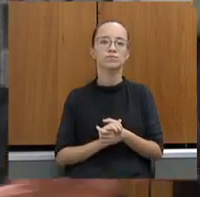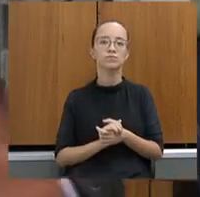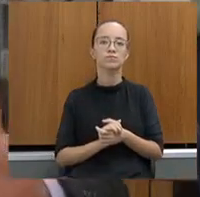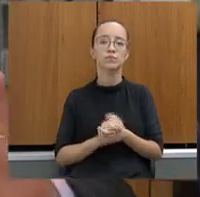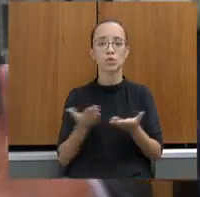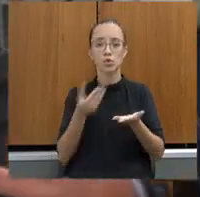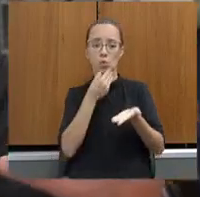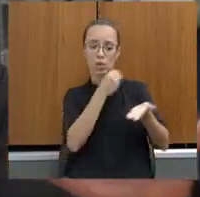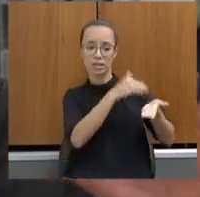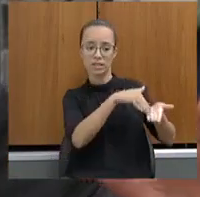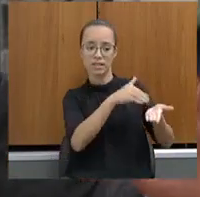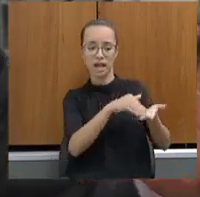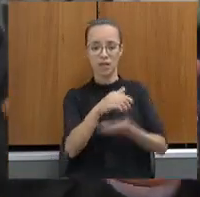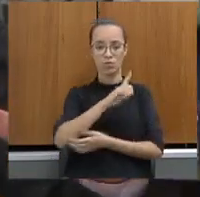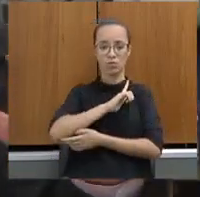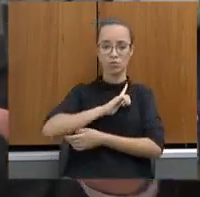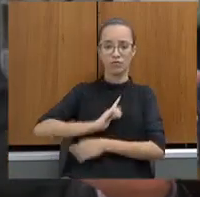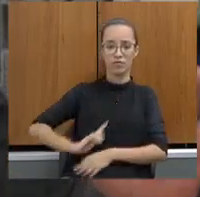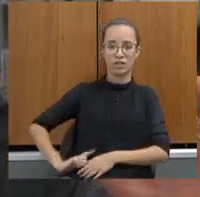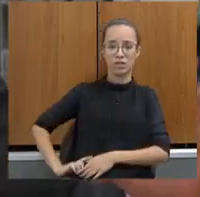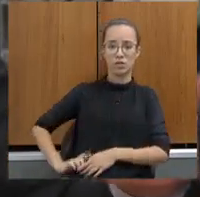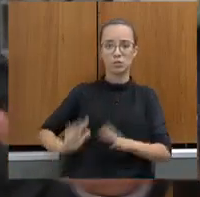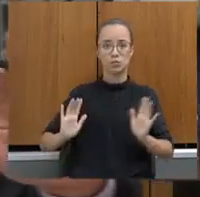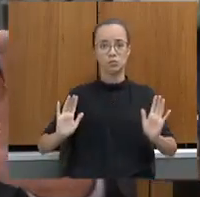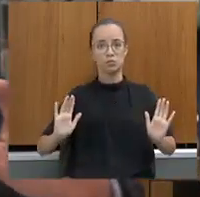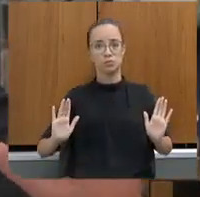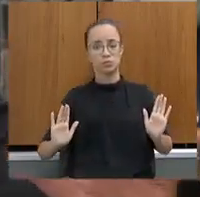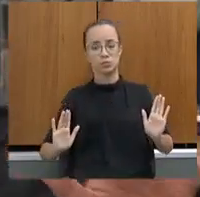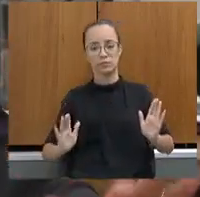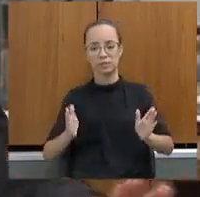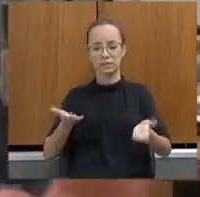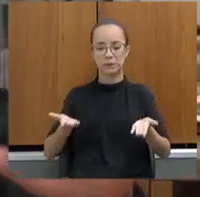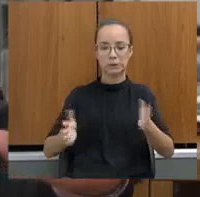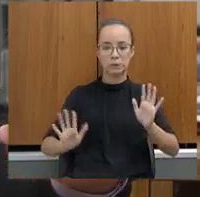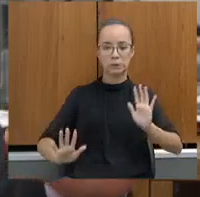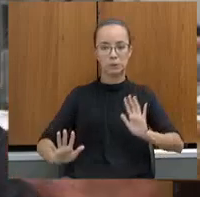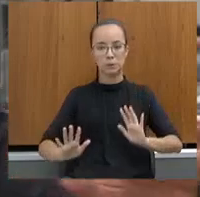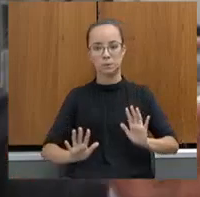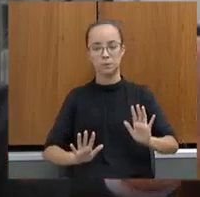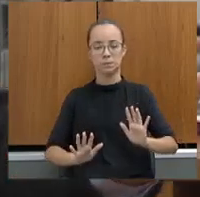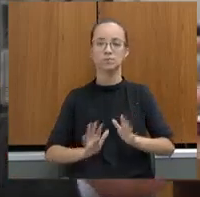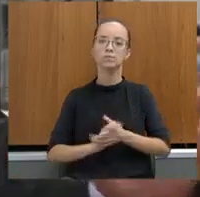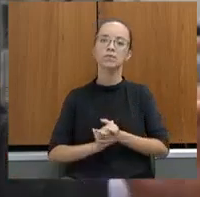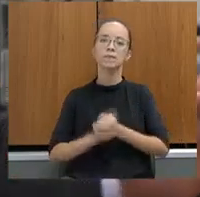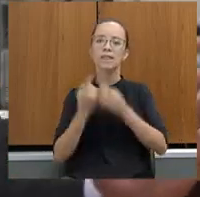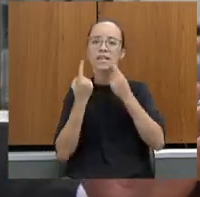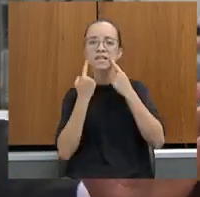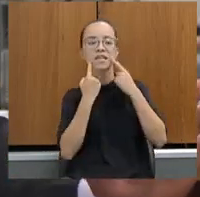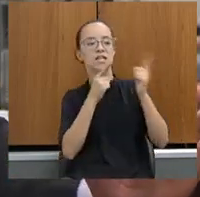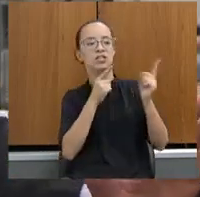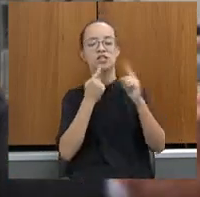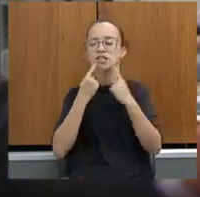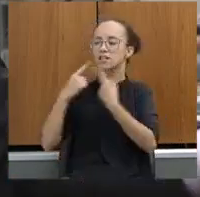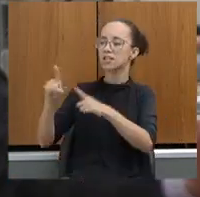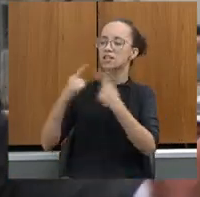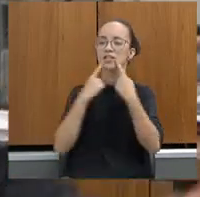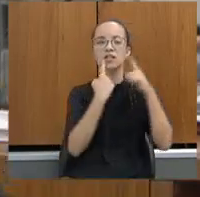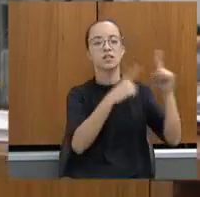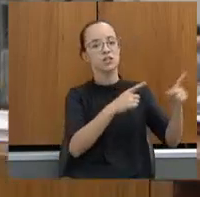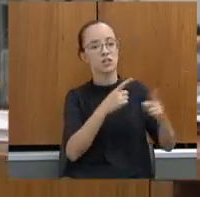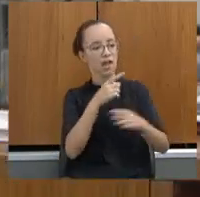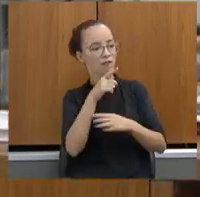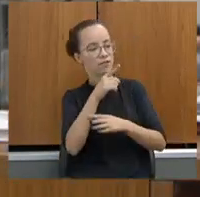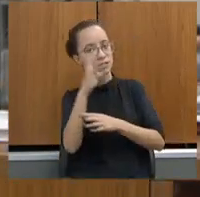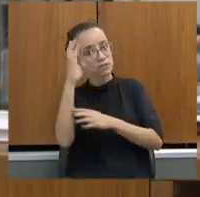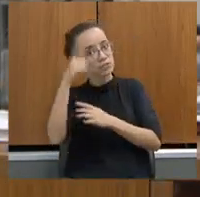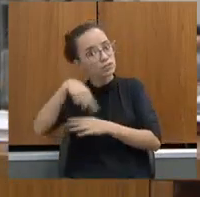secretário, fica o governo, assim, na corda bamba, crítica de tudo quanto é lado. Vocês têm que resolver esse